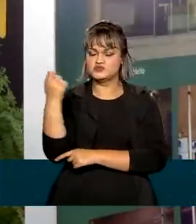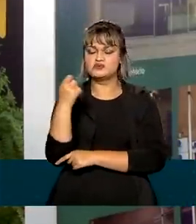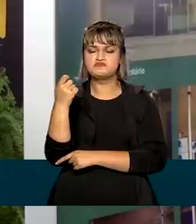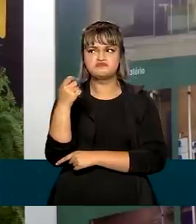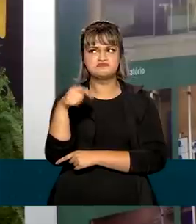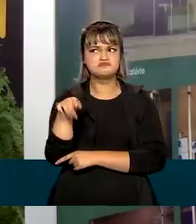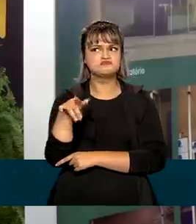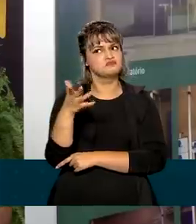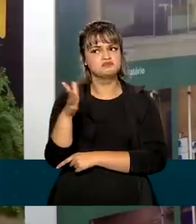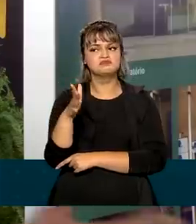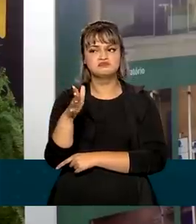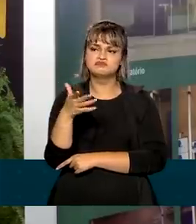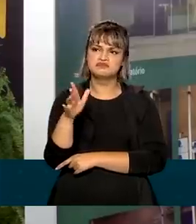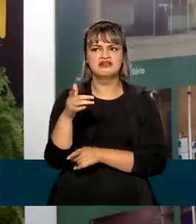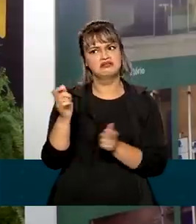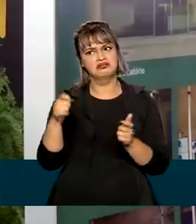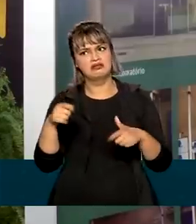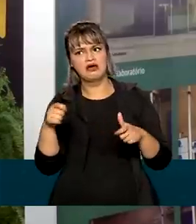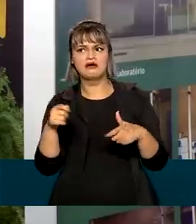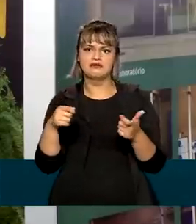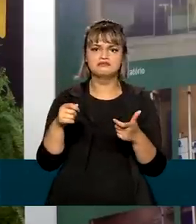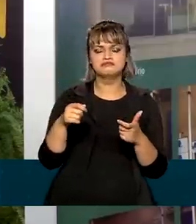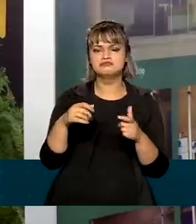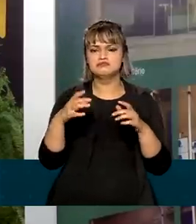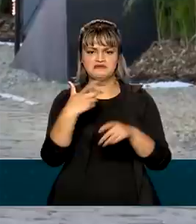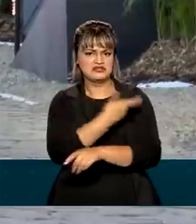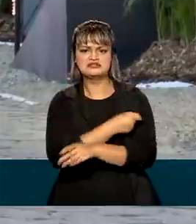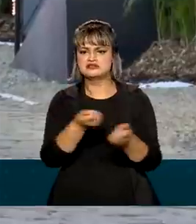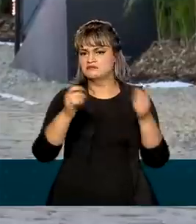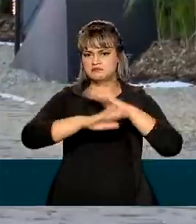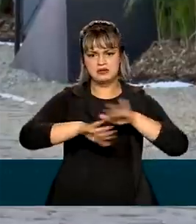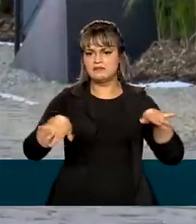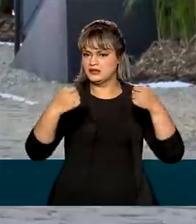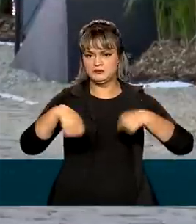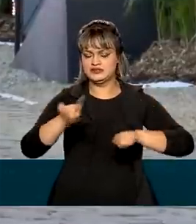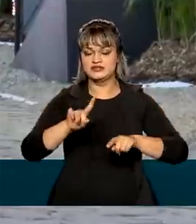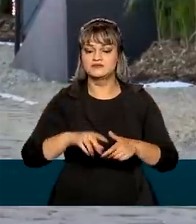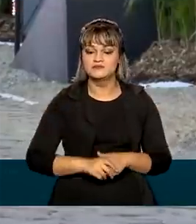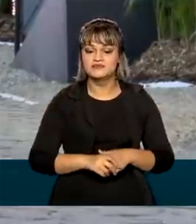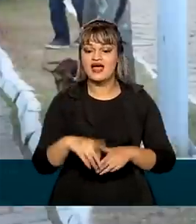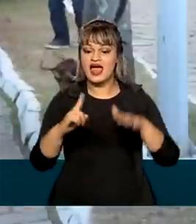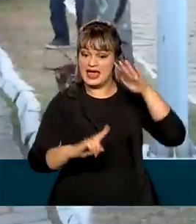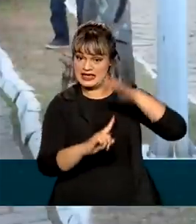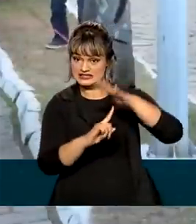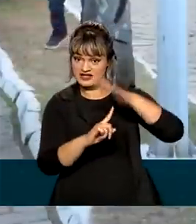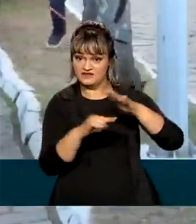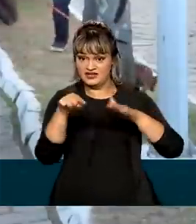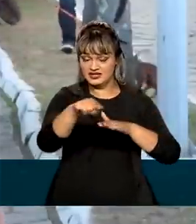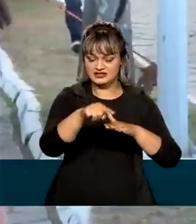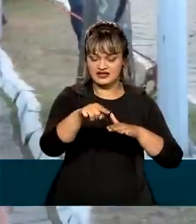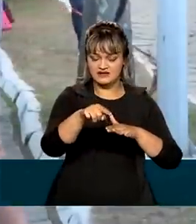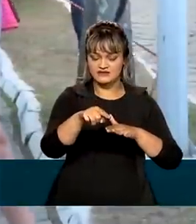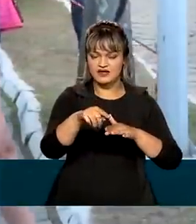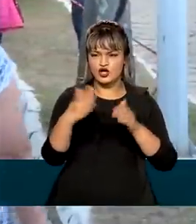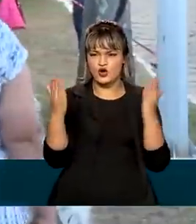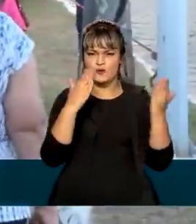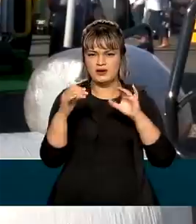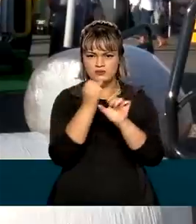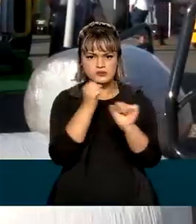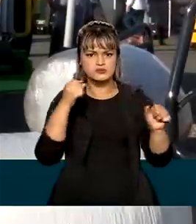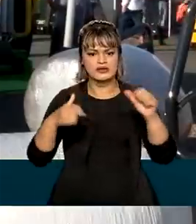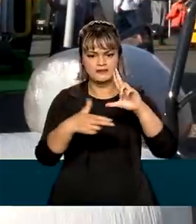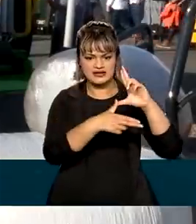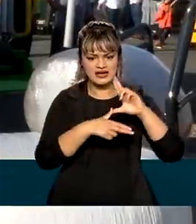a gente já está possível de tirar a vacinação. Considerada a maior feira agropecuária ao ar livre da América